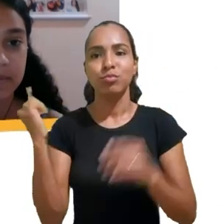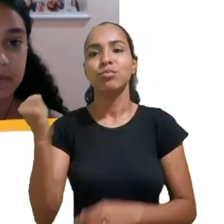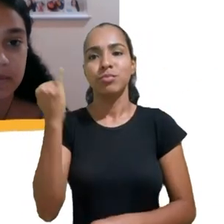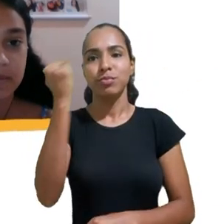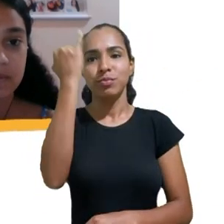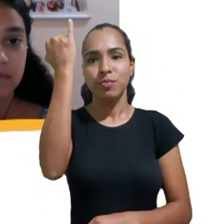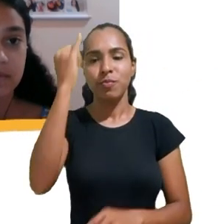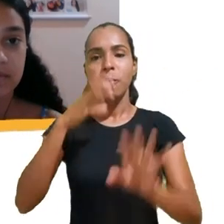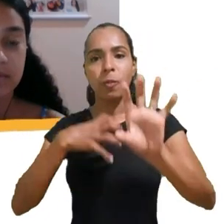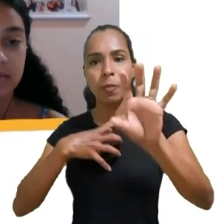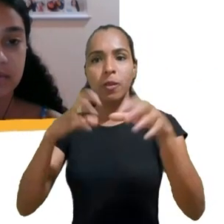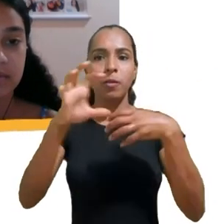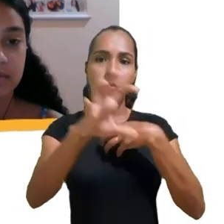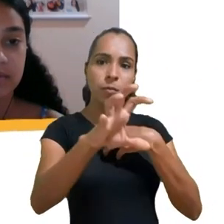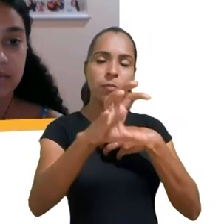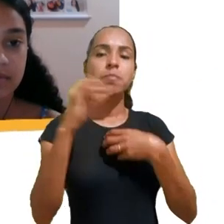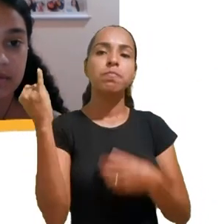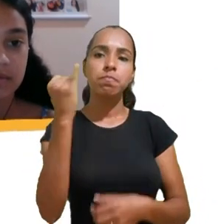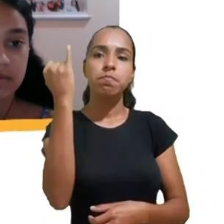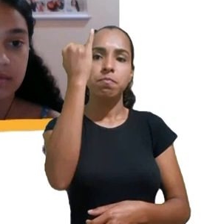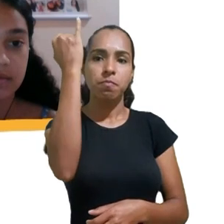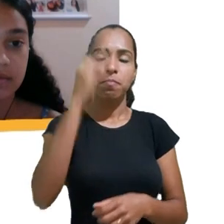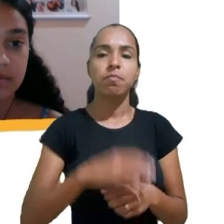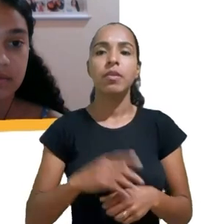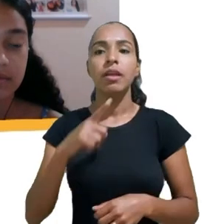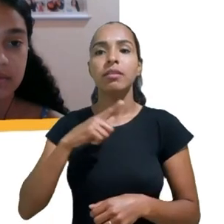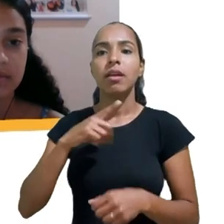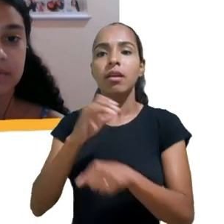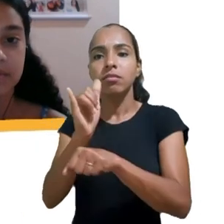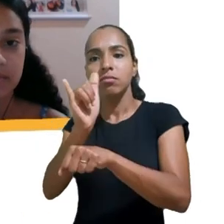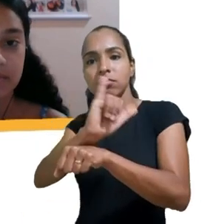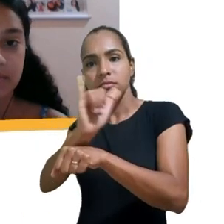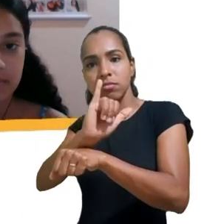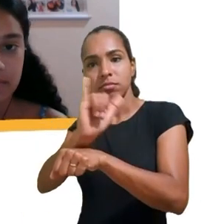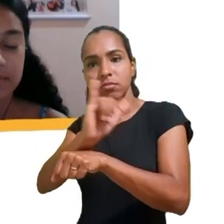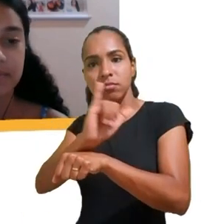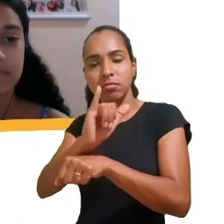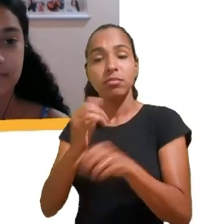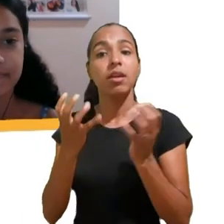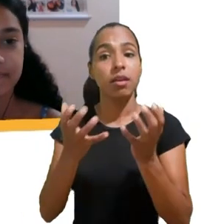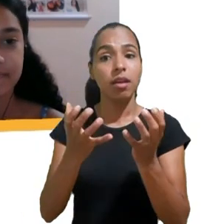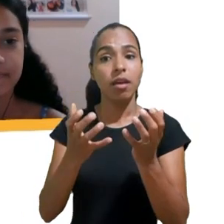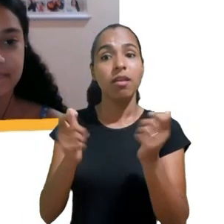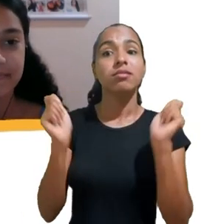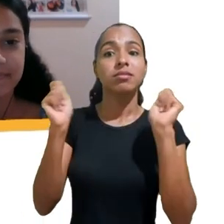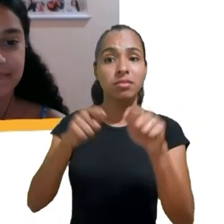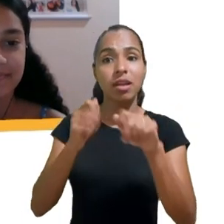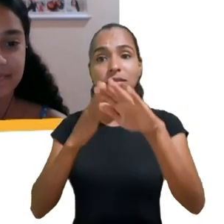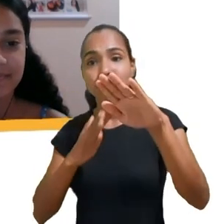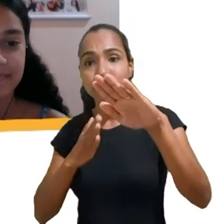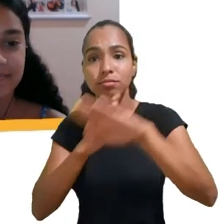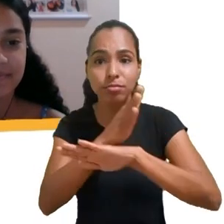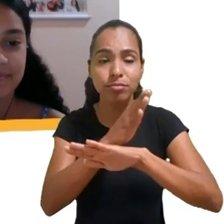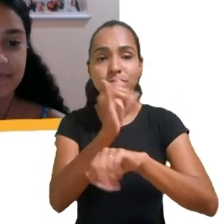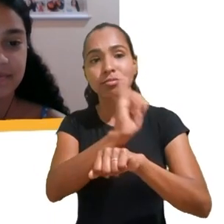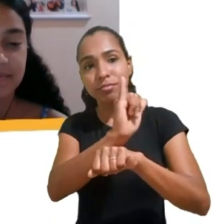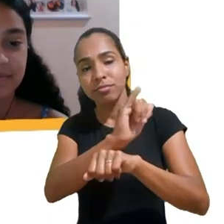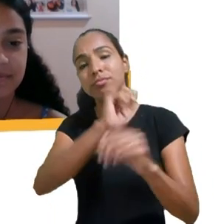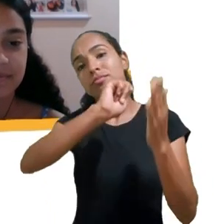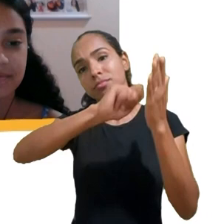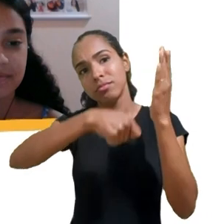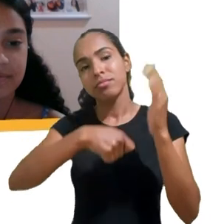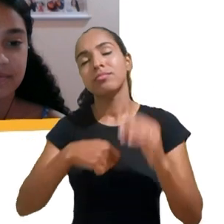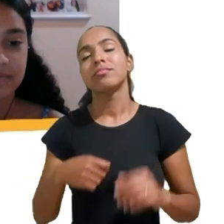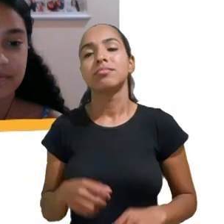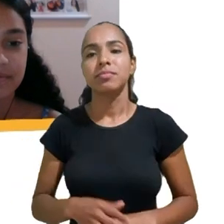O Fora da Bolha também conta com um canal no YouTube, então, quem quiser, corre lá, se inscreve para acompanhar, e ele serve para conscientizar as pessoas de uma forma